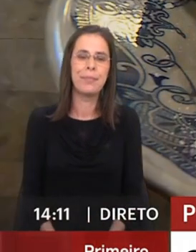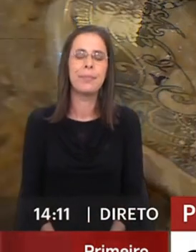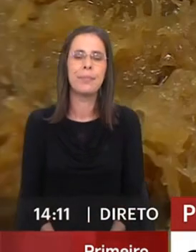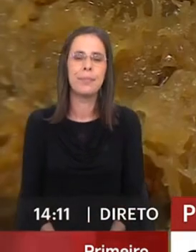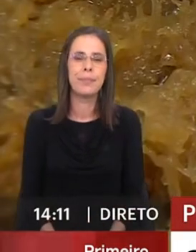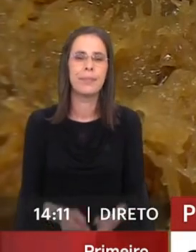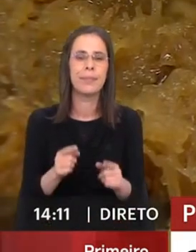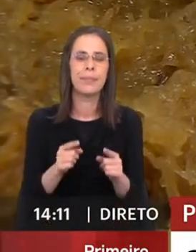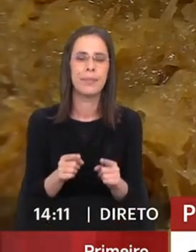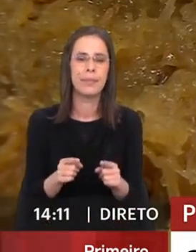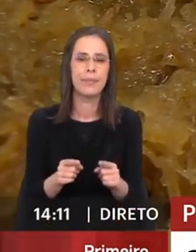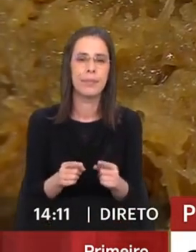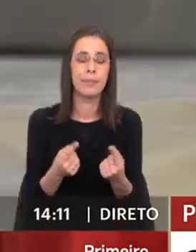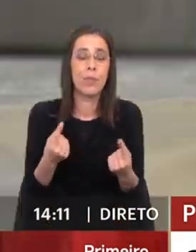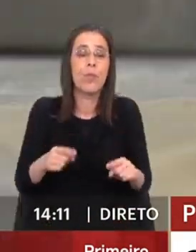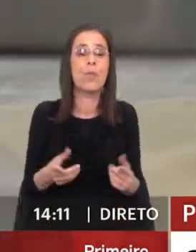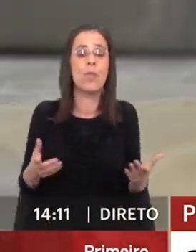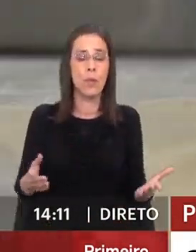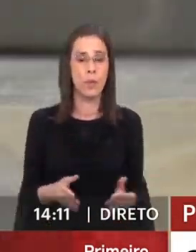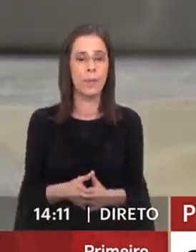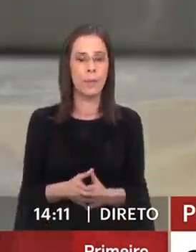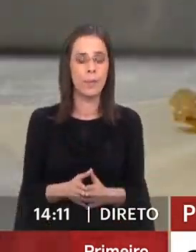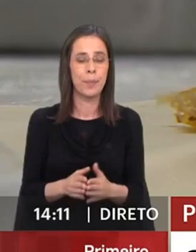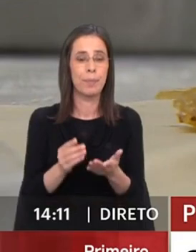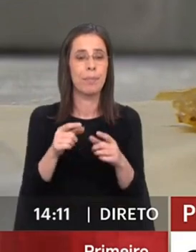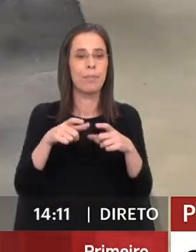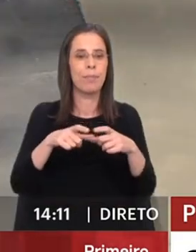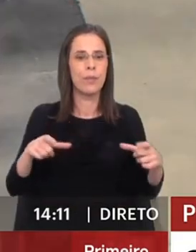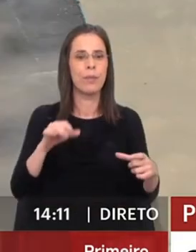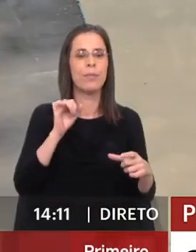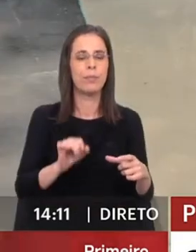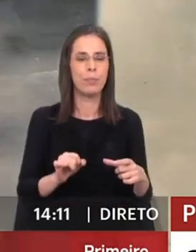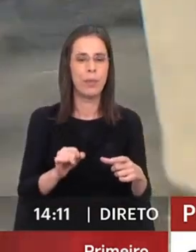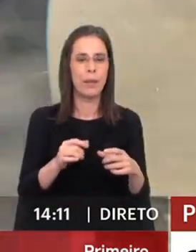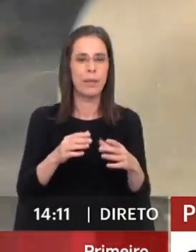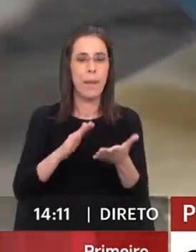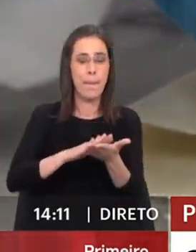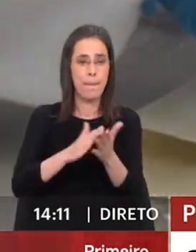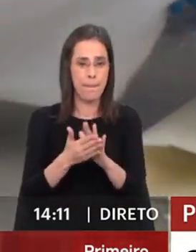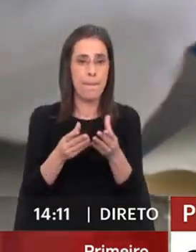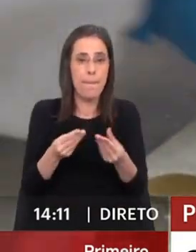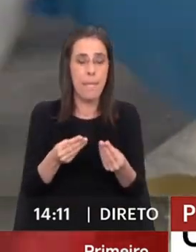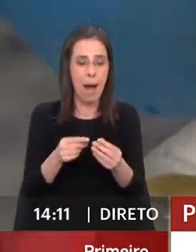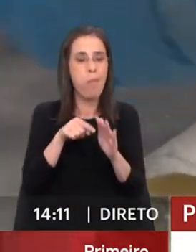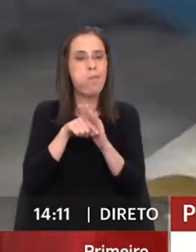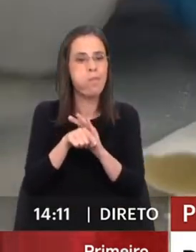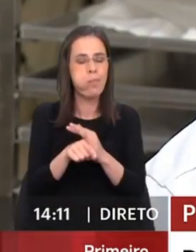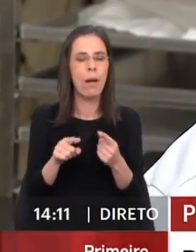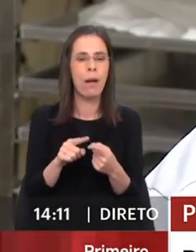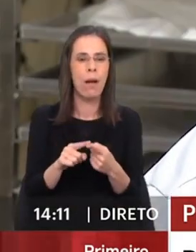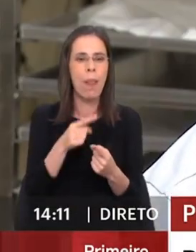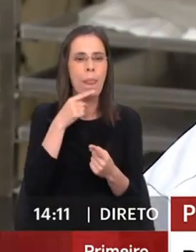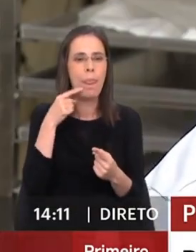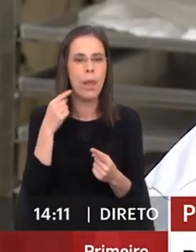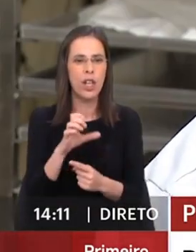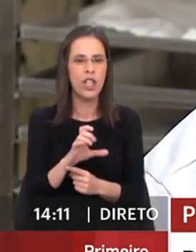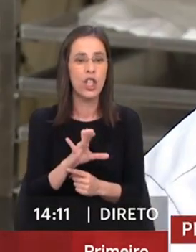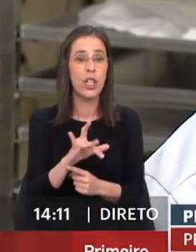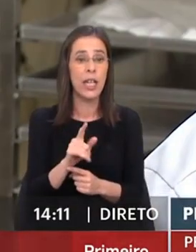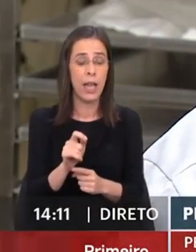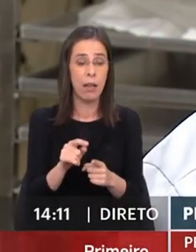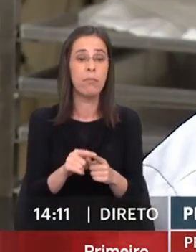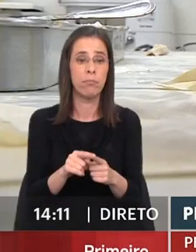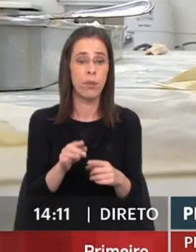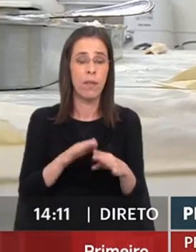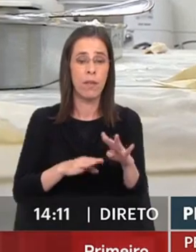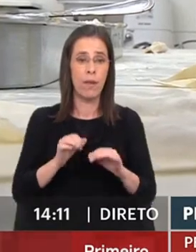A clarinha é nada mais nada menos que um pastel de maçateã recheado com um doce gelo e que é